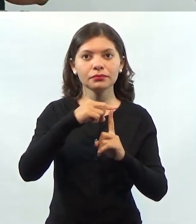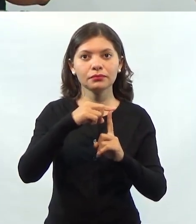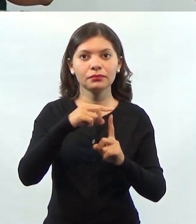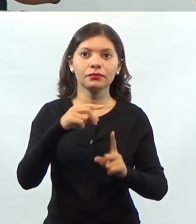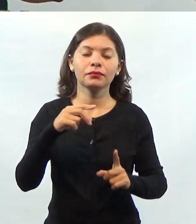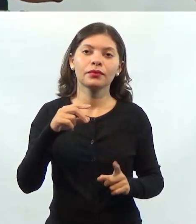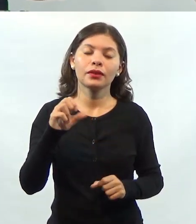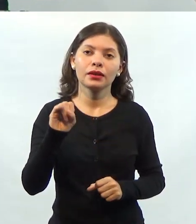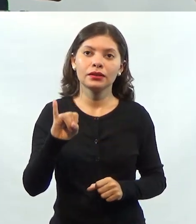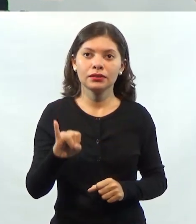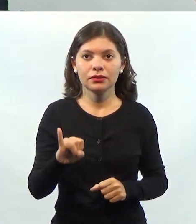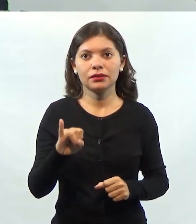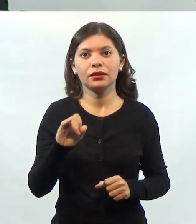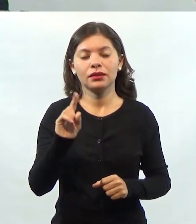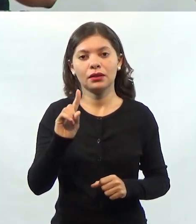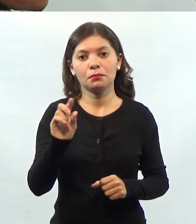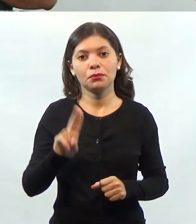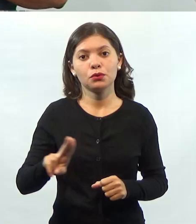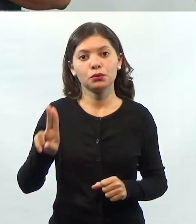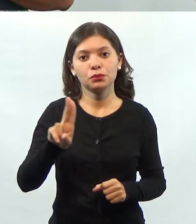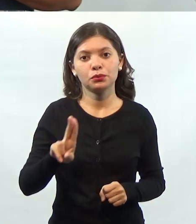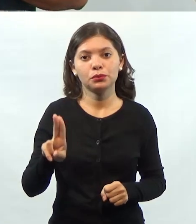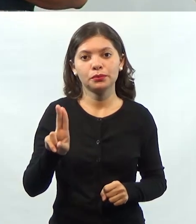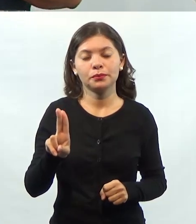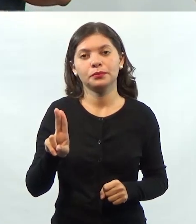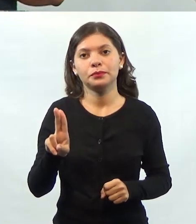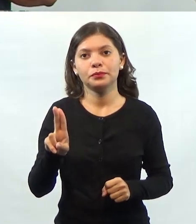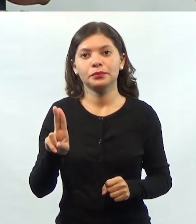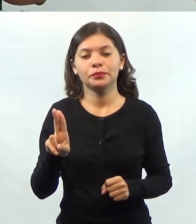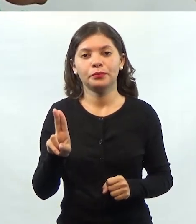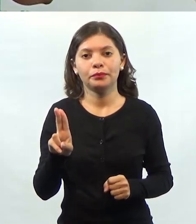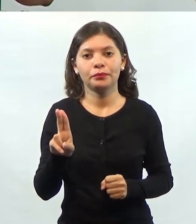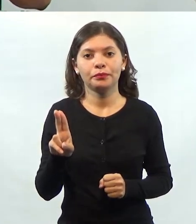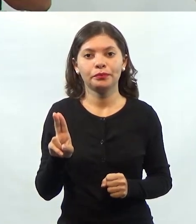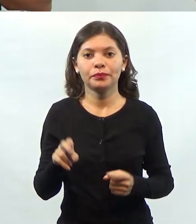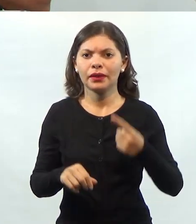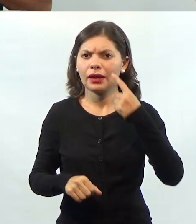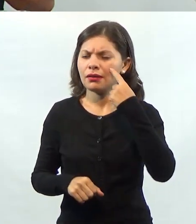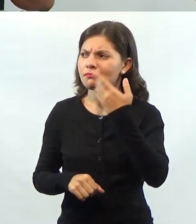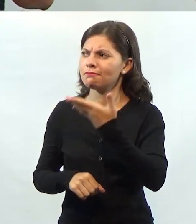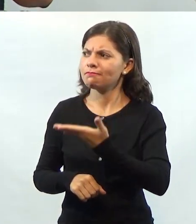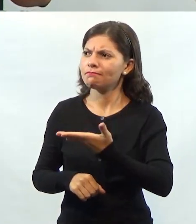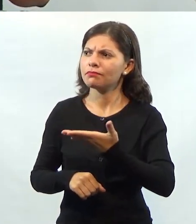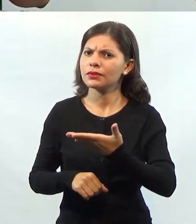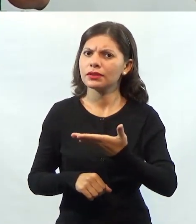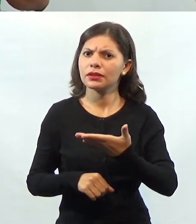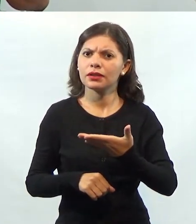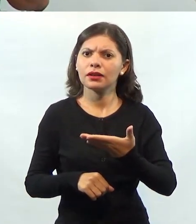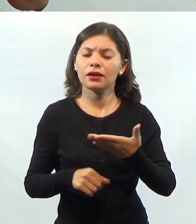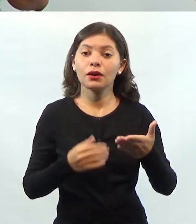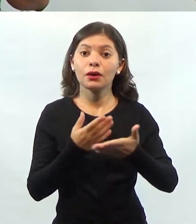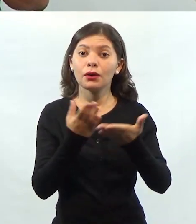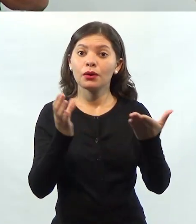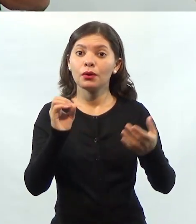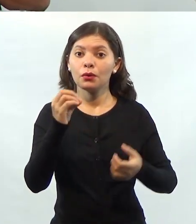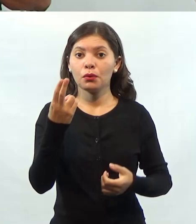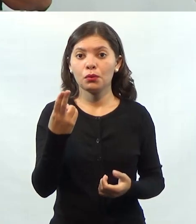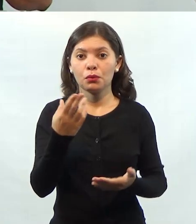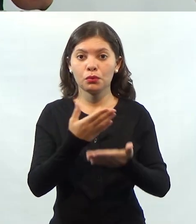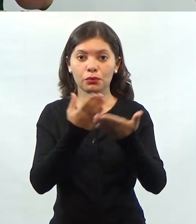e sim pelo uso que vai ser dado a esse bem. Aquela parafusadeira que você compra para